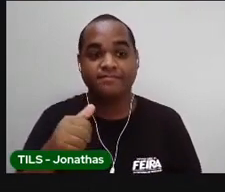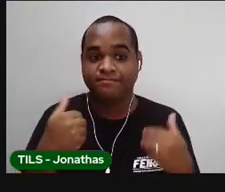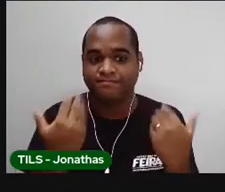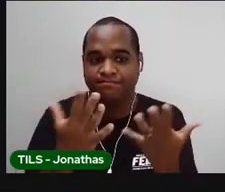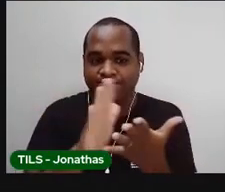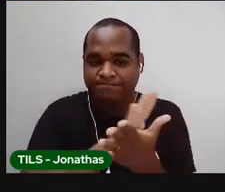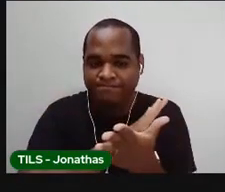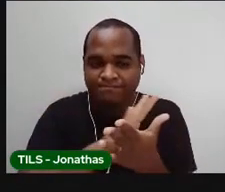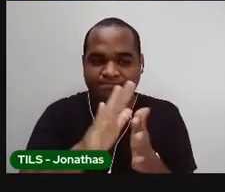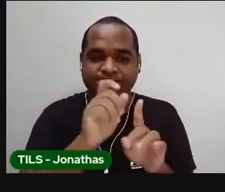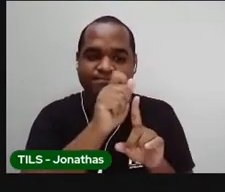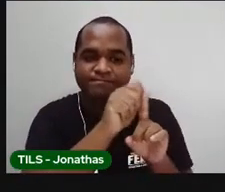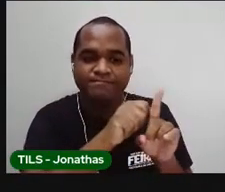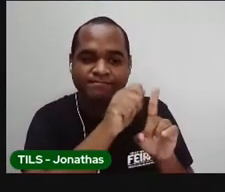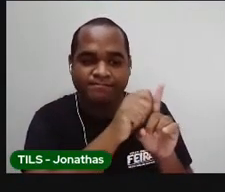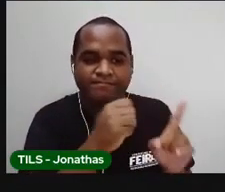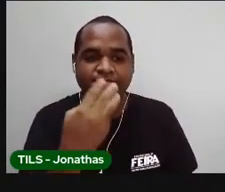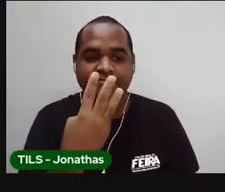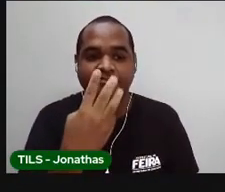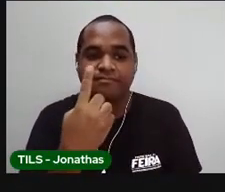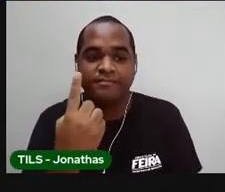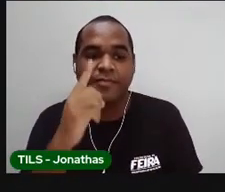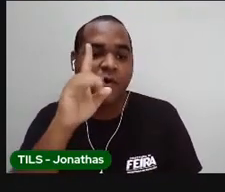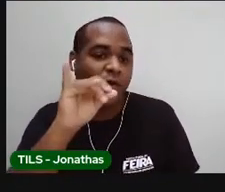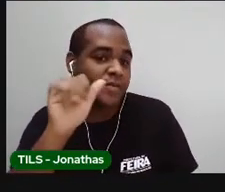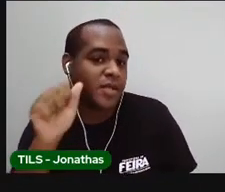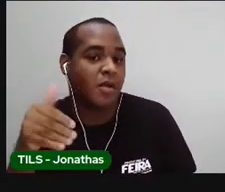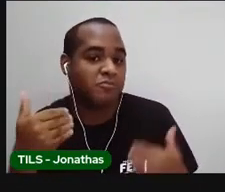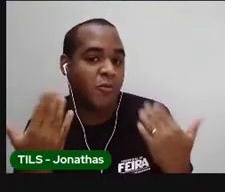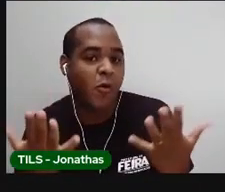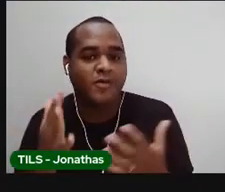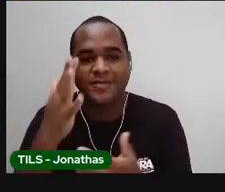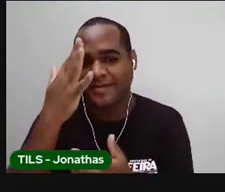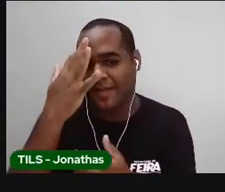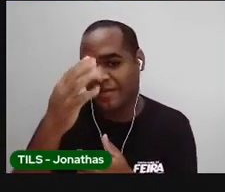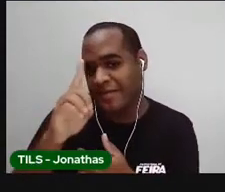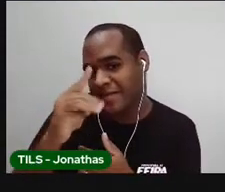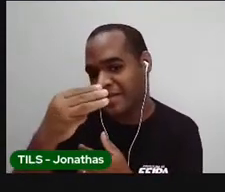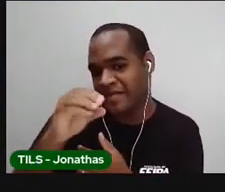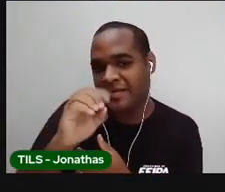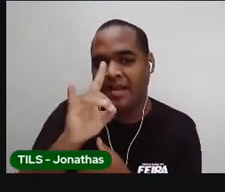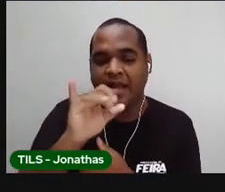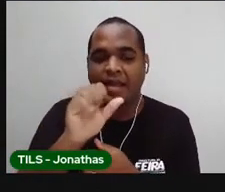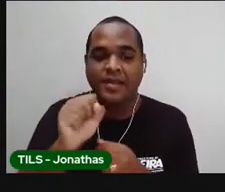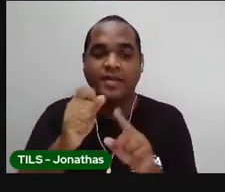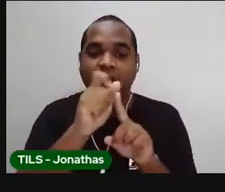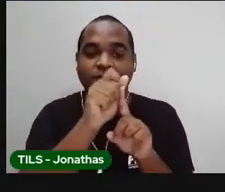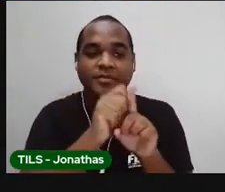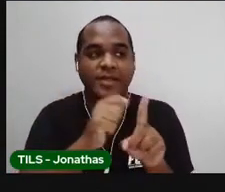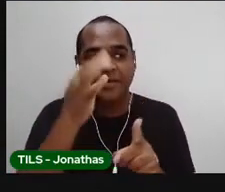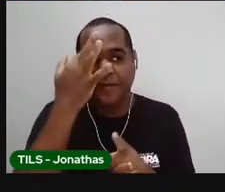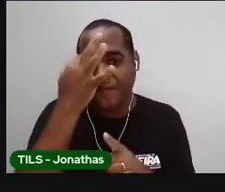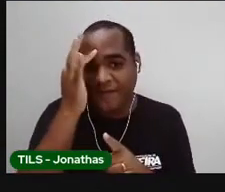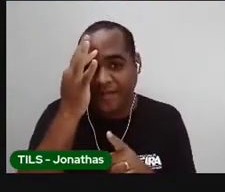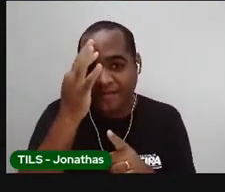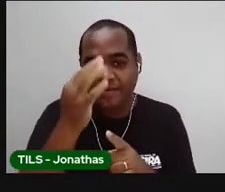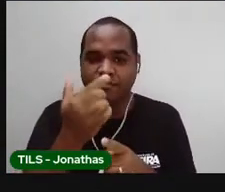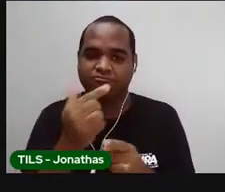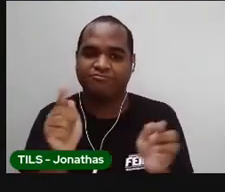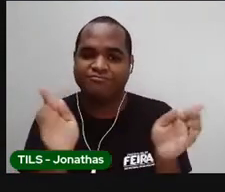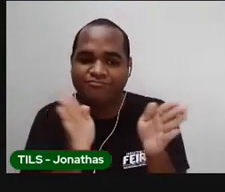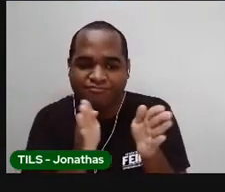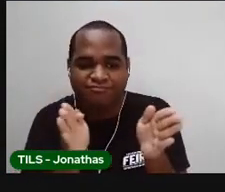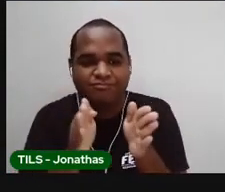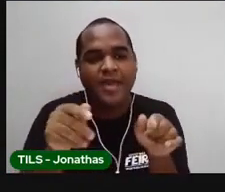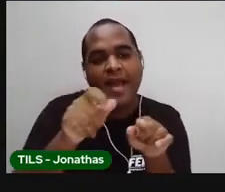Alguns meses tem 31 dias, outros tem 30 e o mês de fevereiro, ele é bem curtinho. Então,